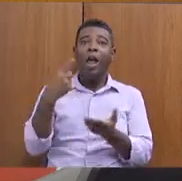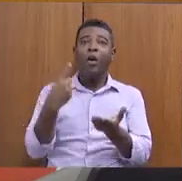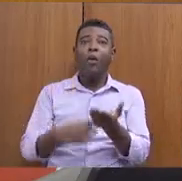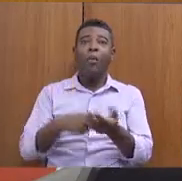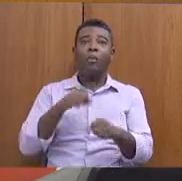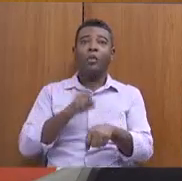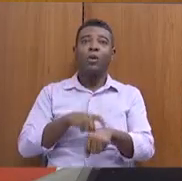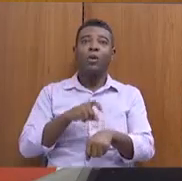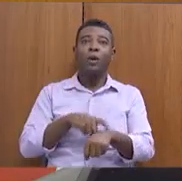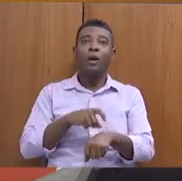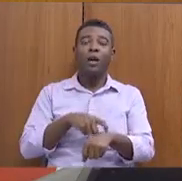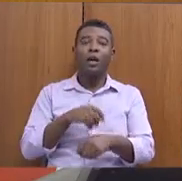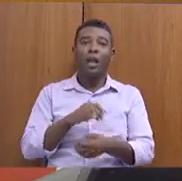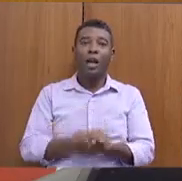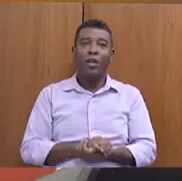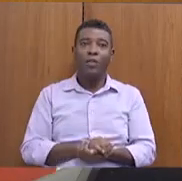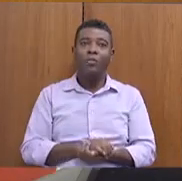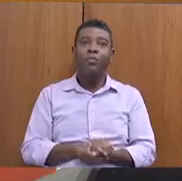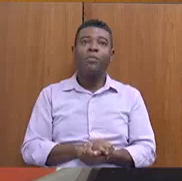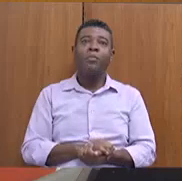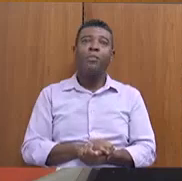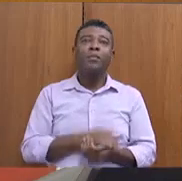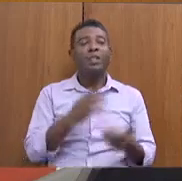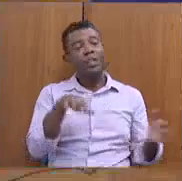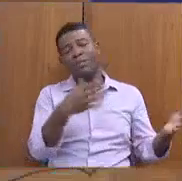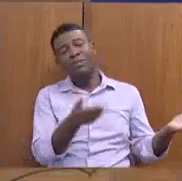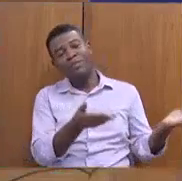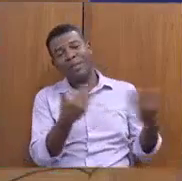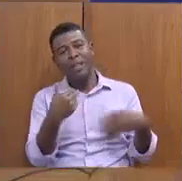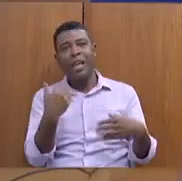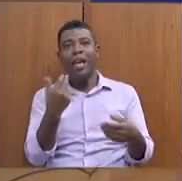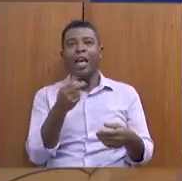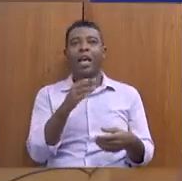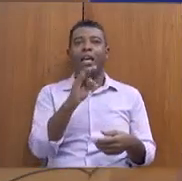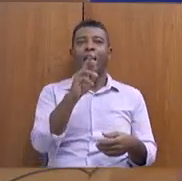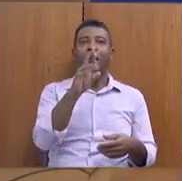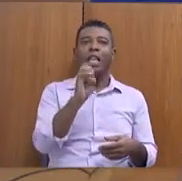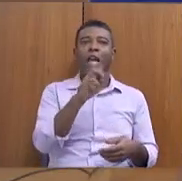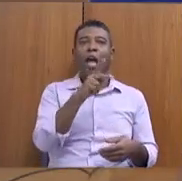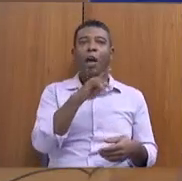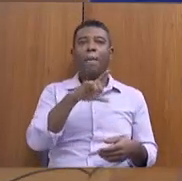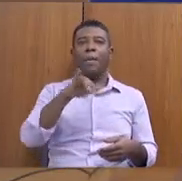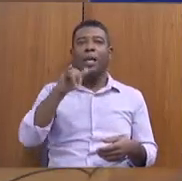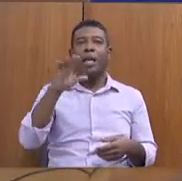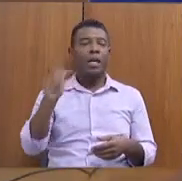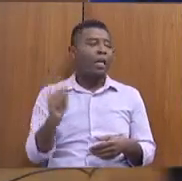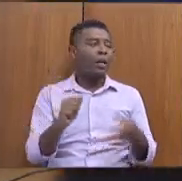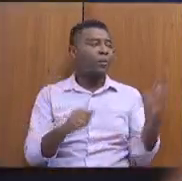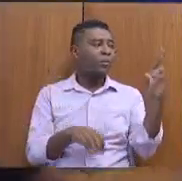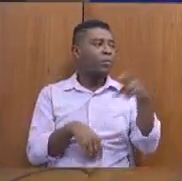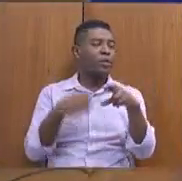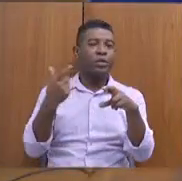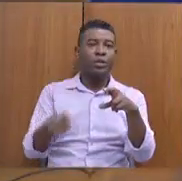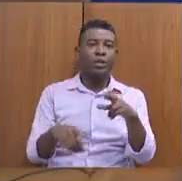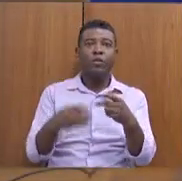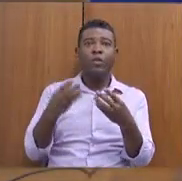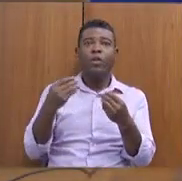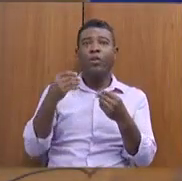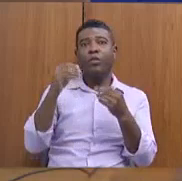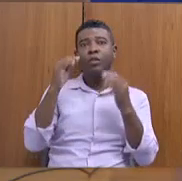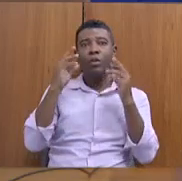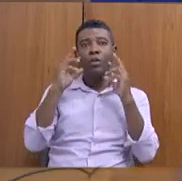Passo a réplica para o deputado Ricardo. Obrigado, presidenta. Com todo respeito, secretária,